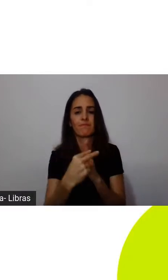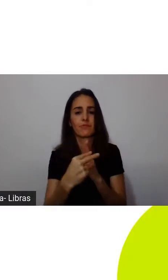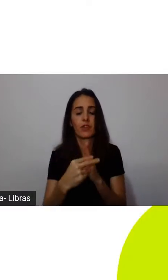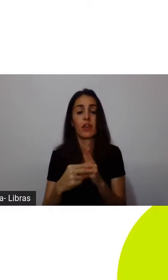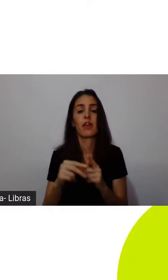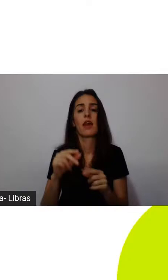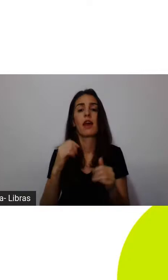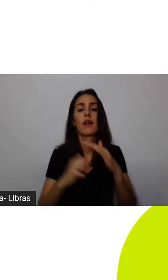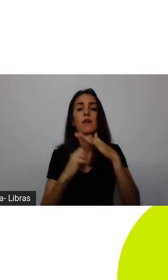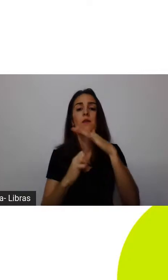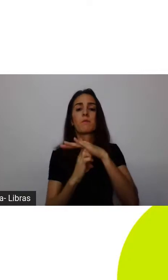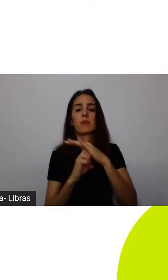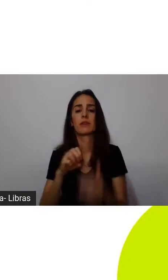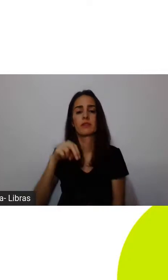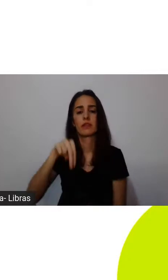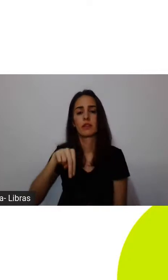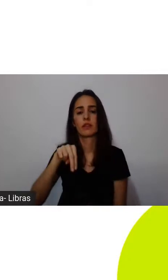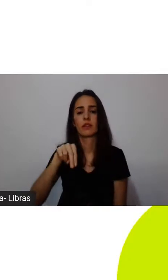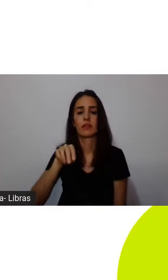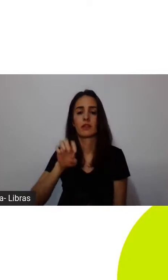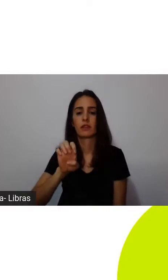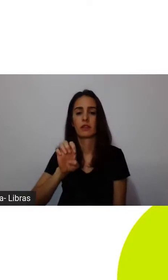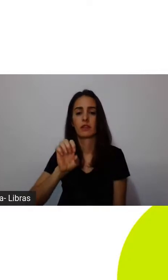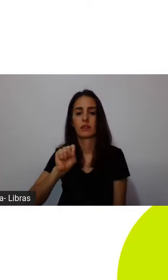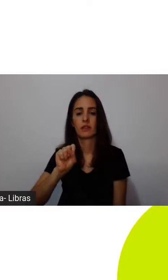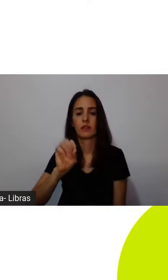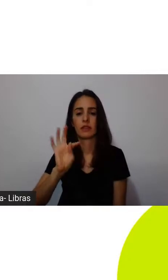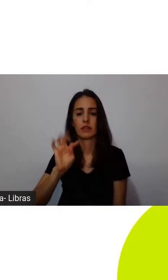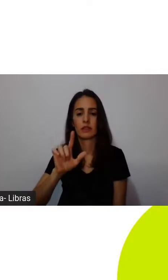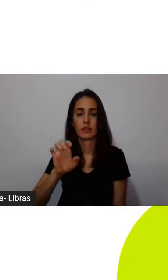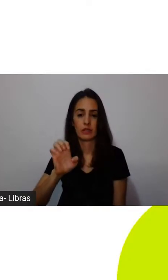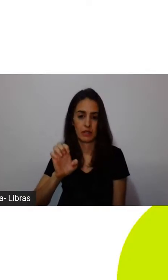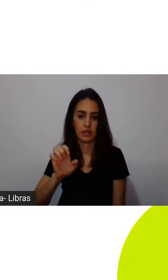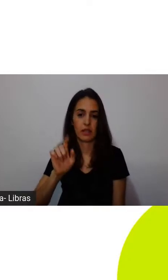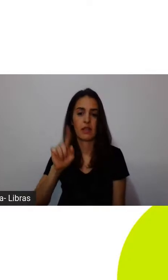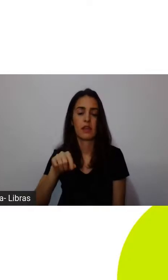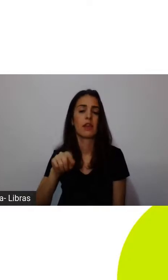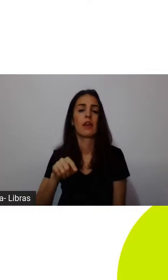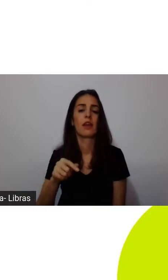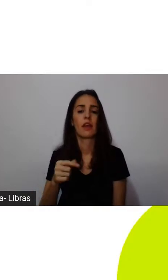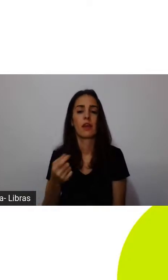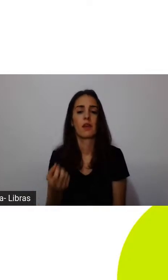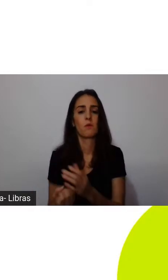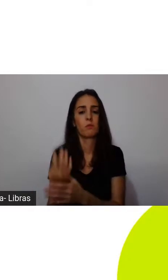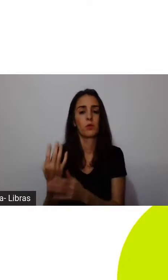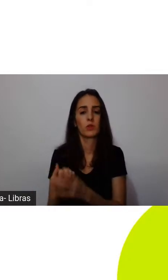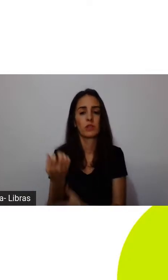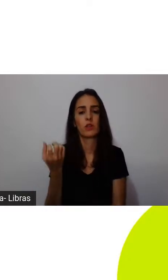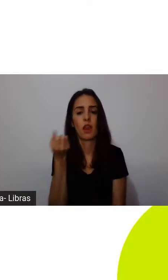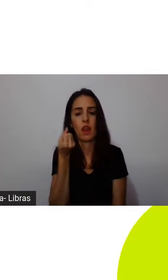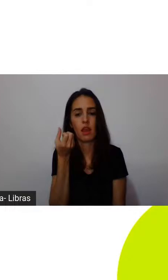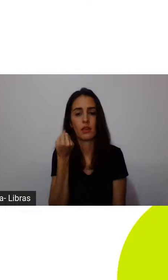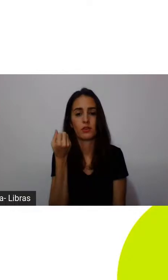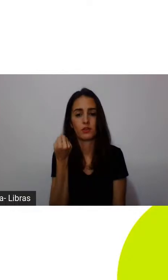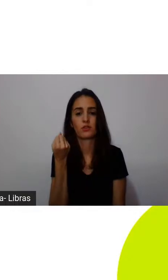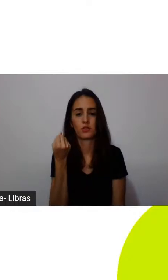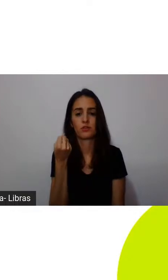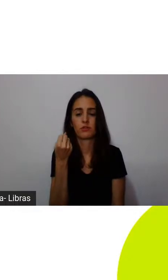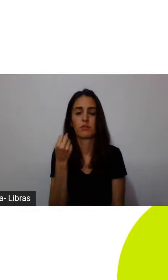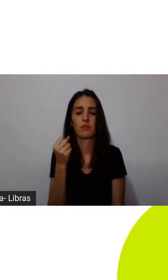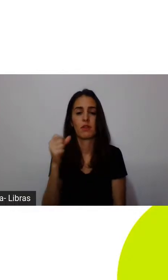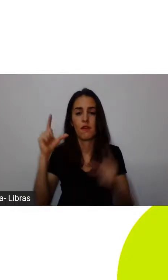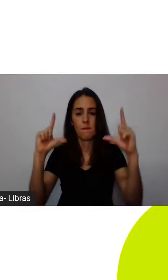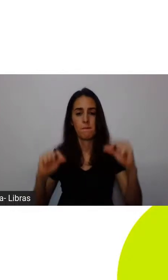está agora lançando uma produção de leite com baixa emissão de carbono. A Hermessa, aquela marca de